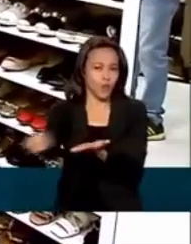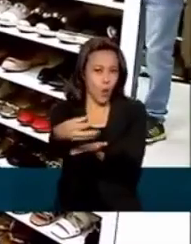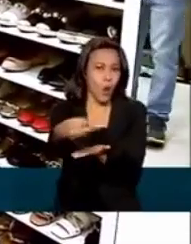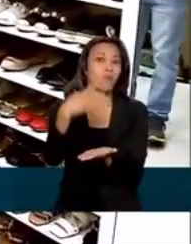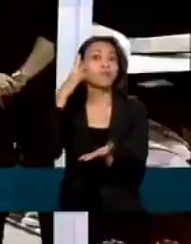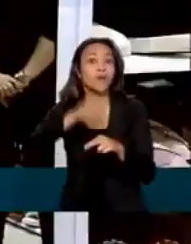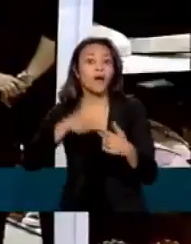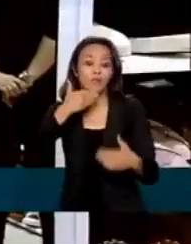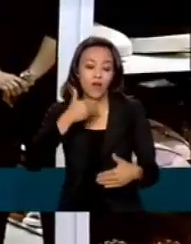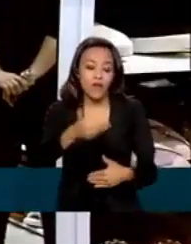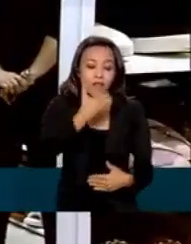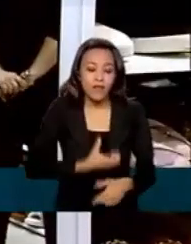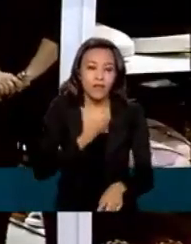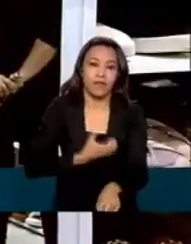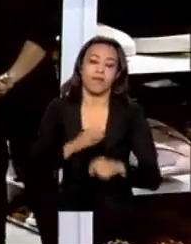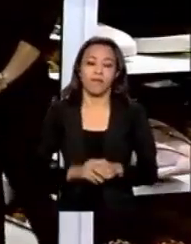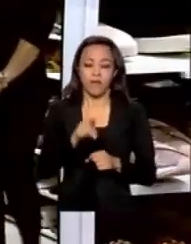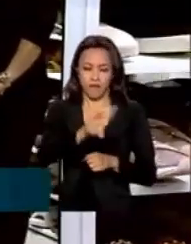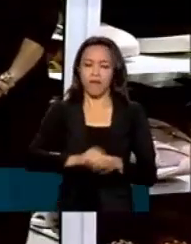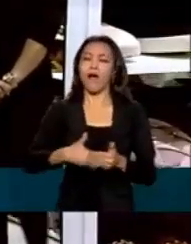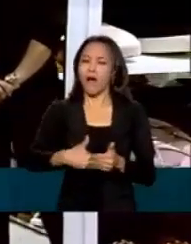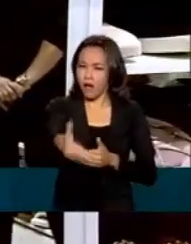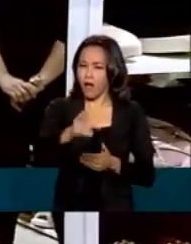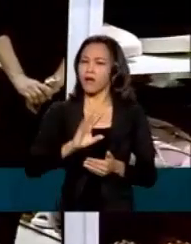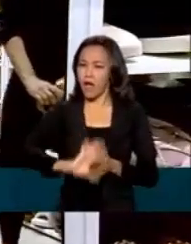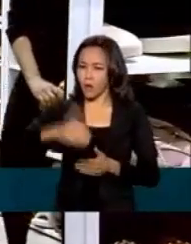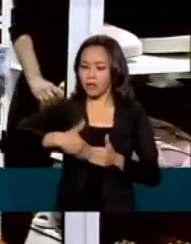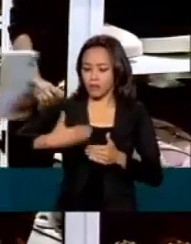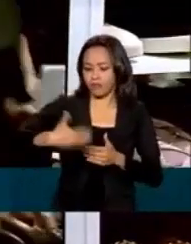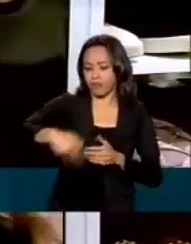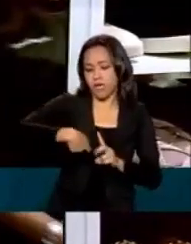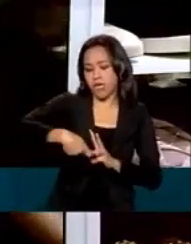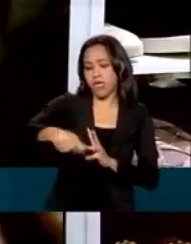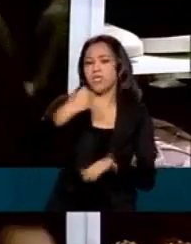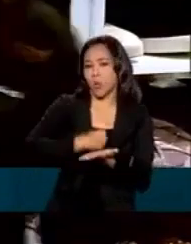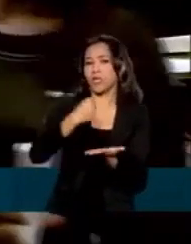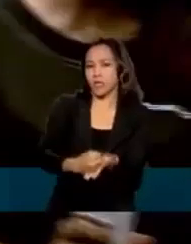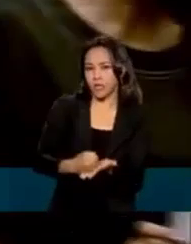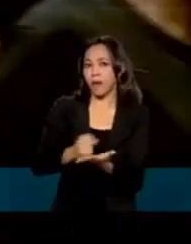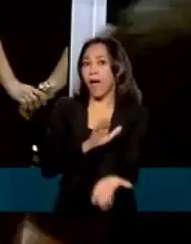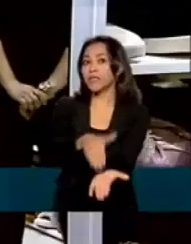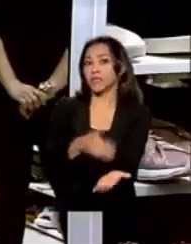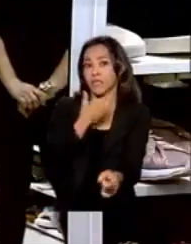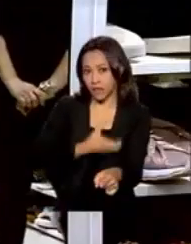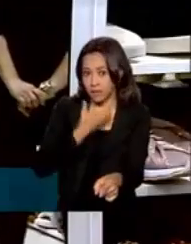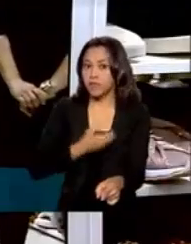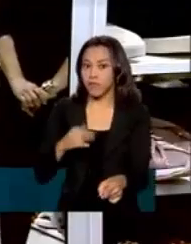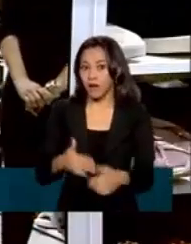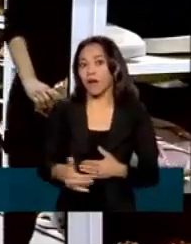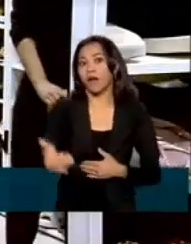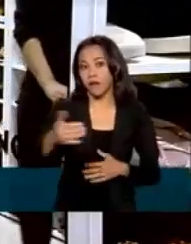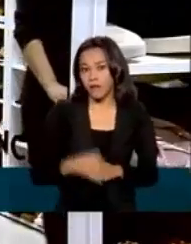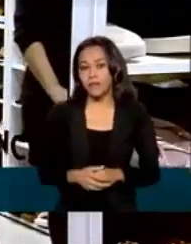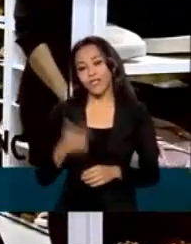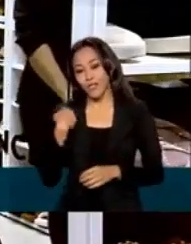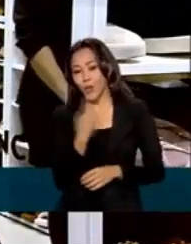final de ano Vai haver muitas contratações ainda, né? Ao longo desses meses todos aí Que a gente tem pra final de ano Então, sem dúvida